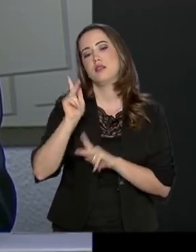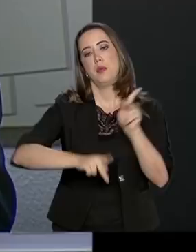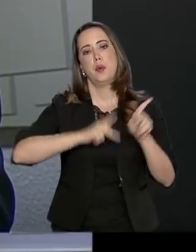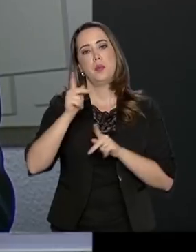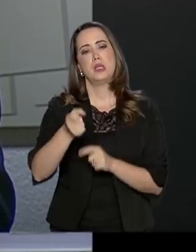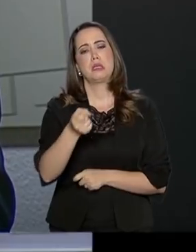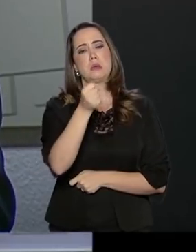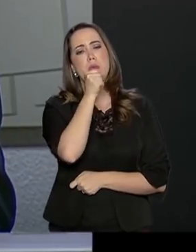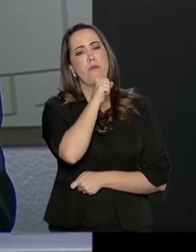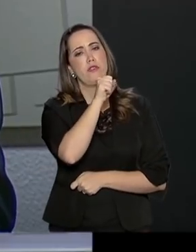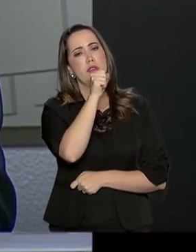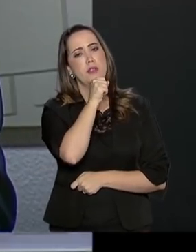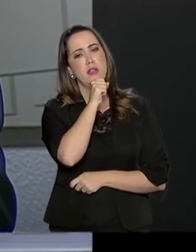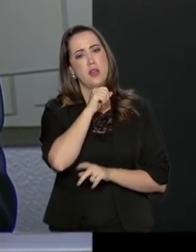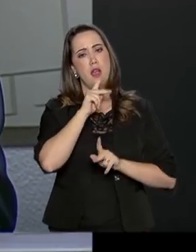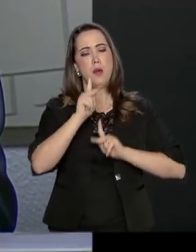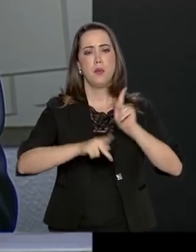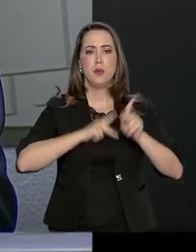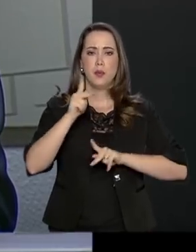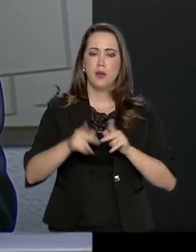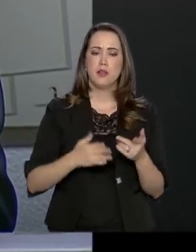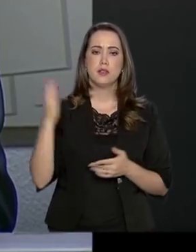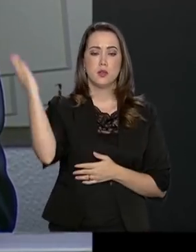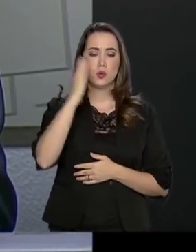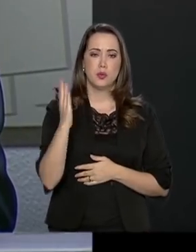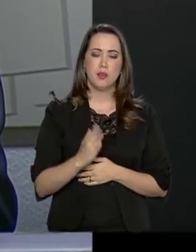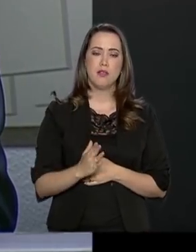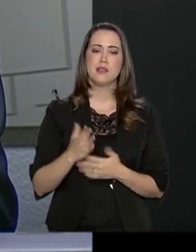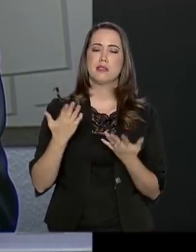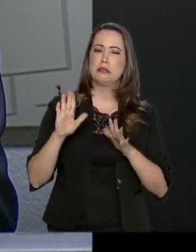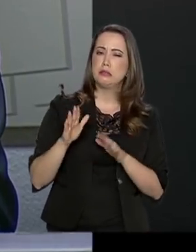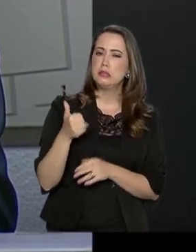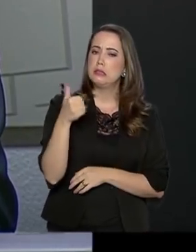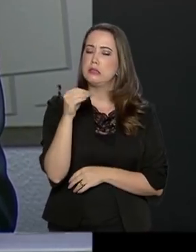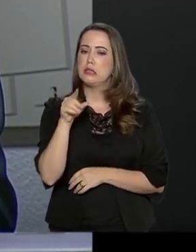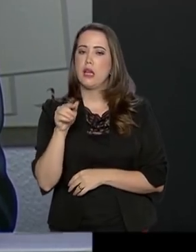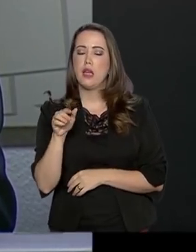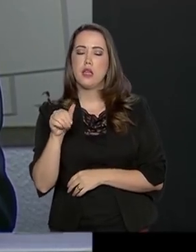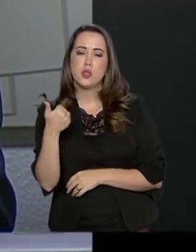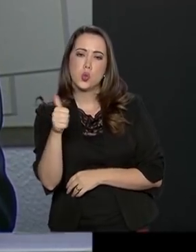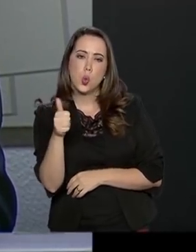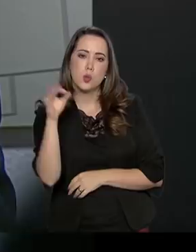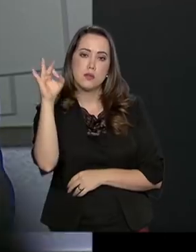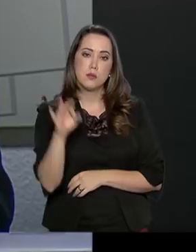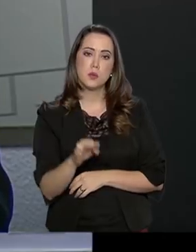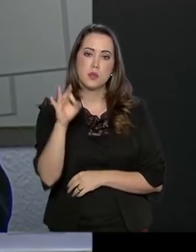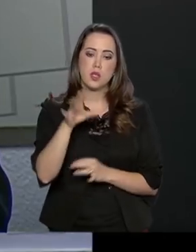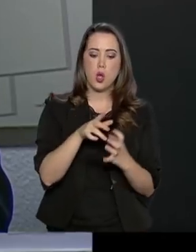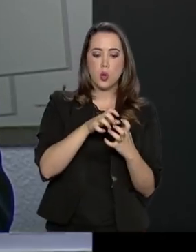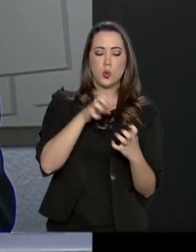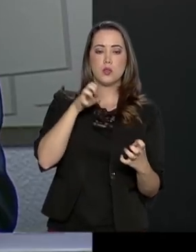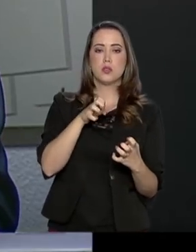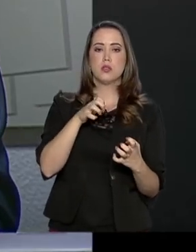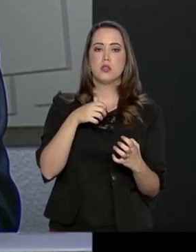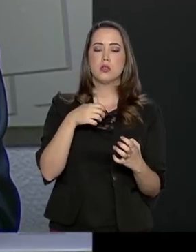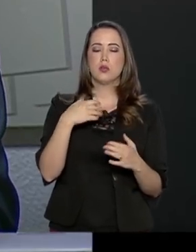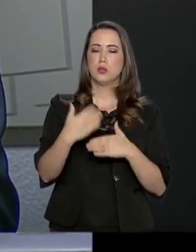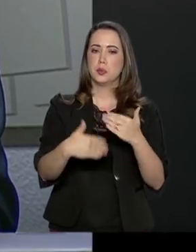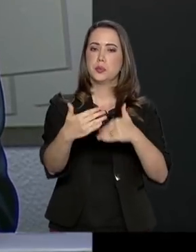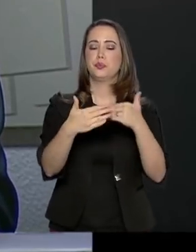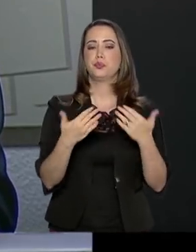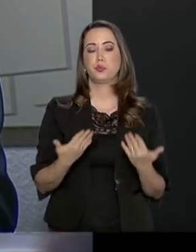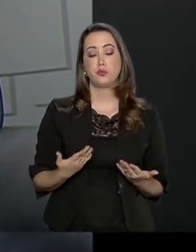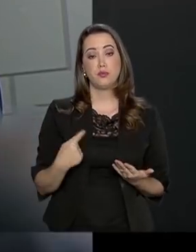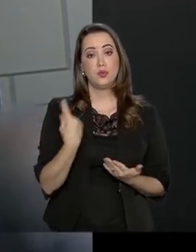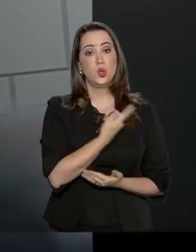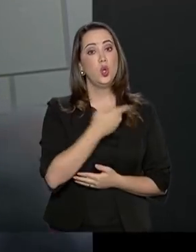A população brasileira, o envelhecimento está em torno de 10, 11% dos idosos como fração da população. E